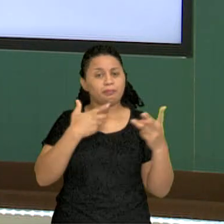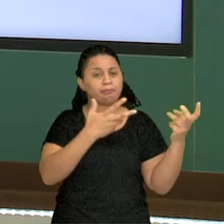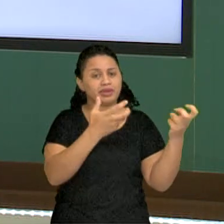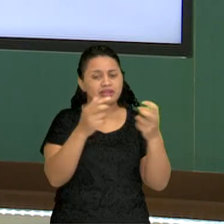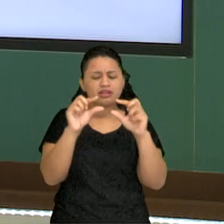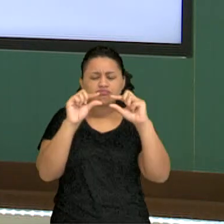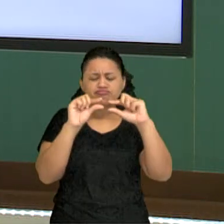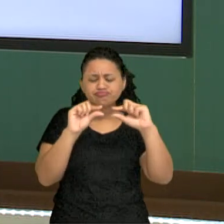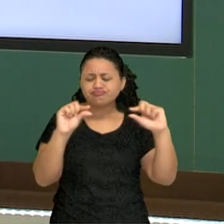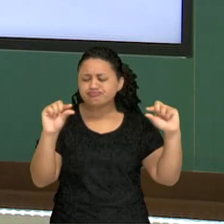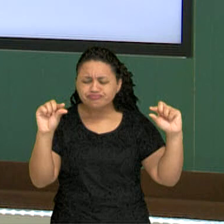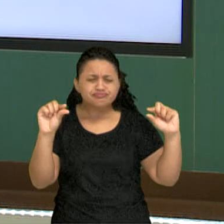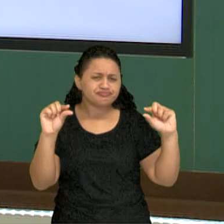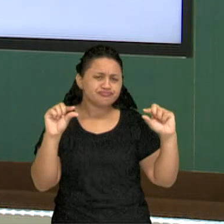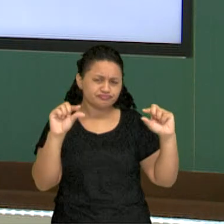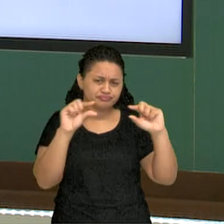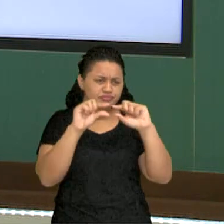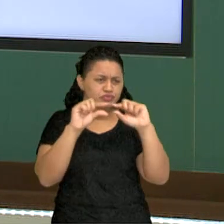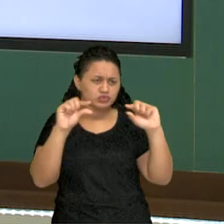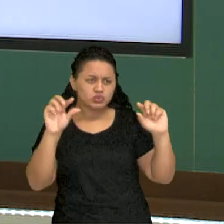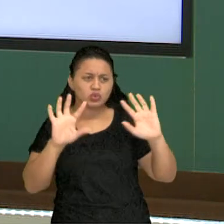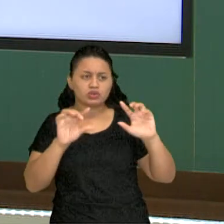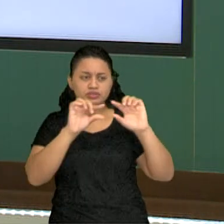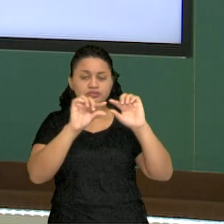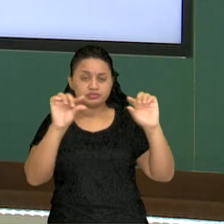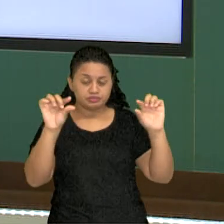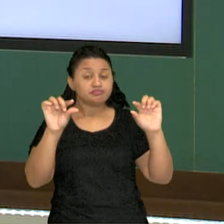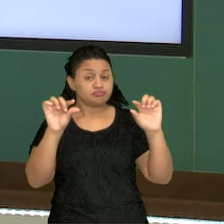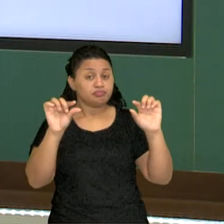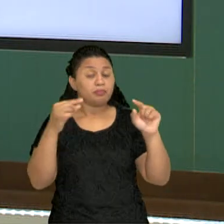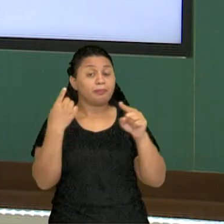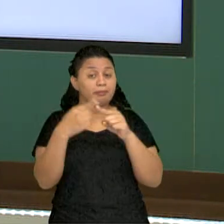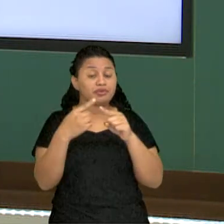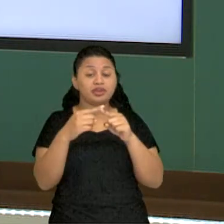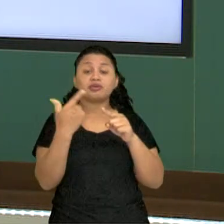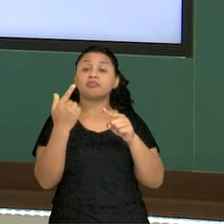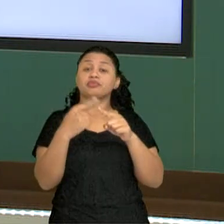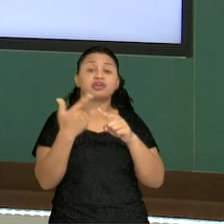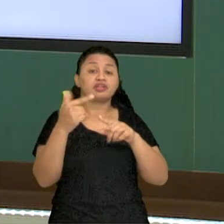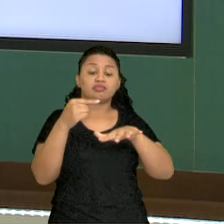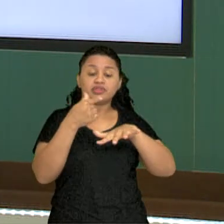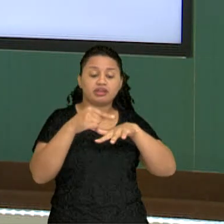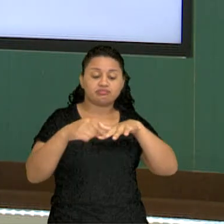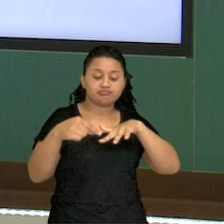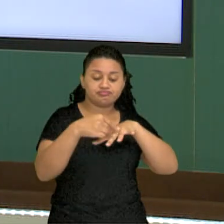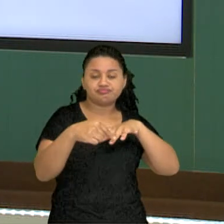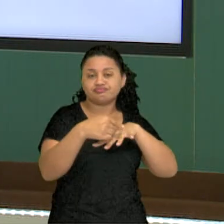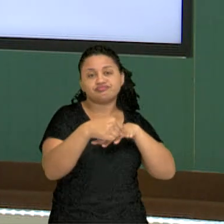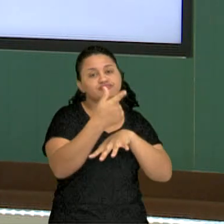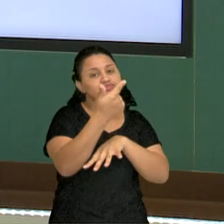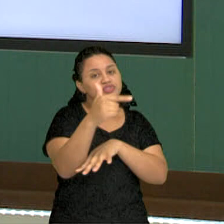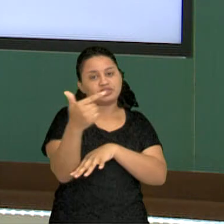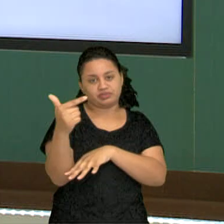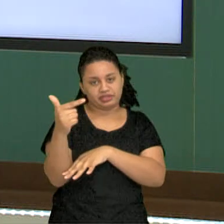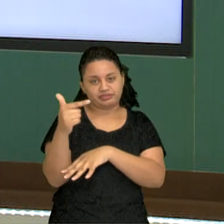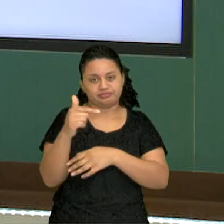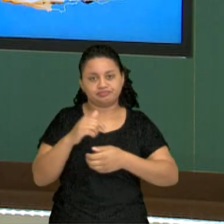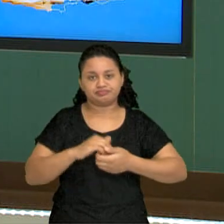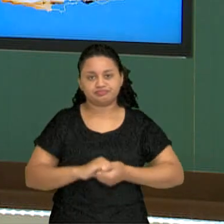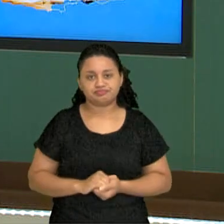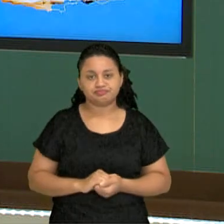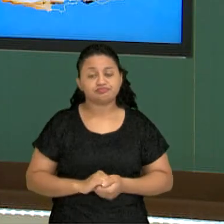muito pequenas no seu tamanho, no seu porte, graças à ausência de vasos condutores de seifa.